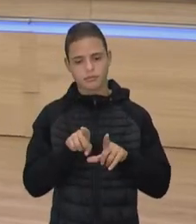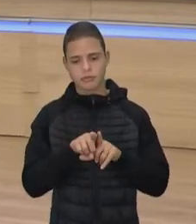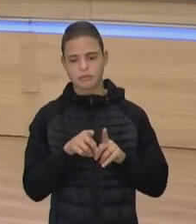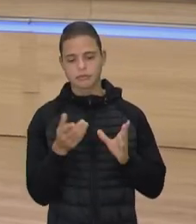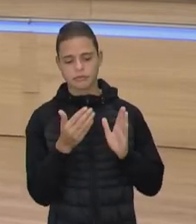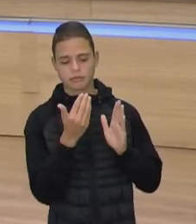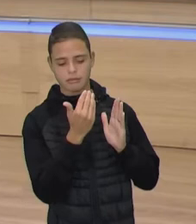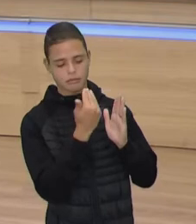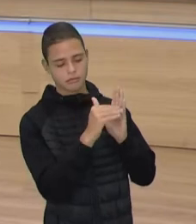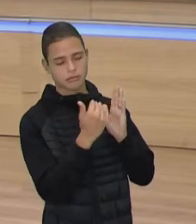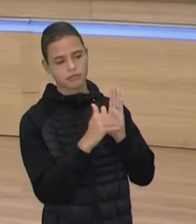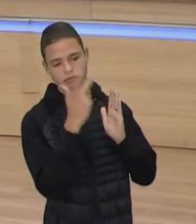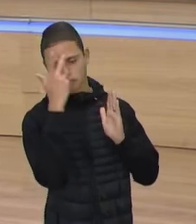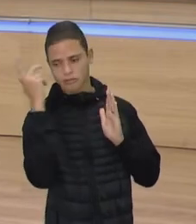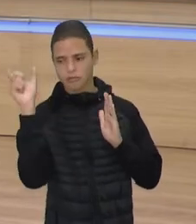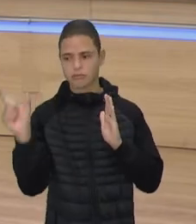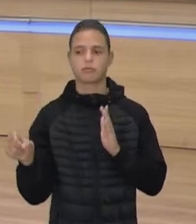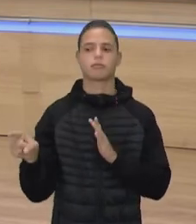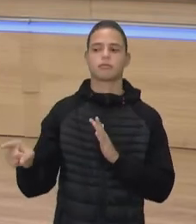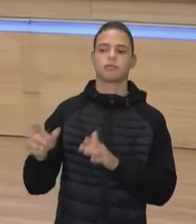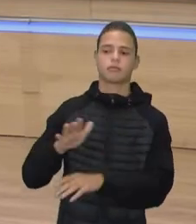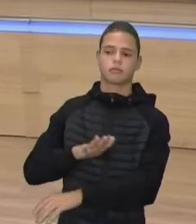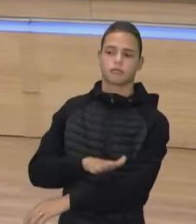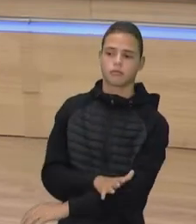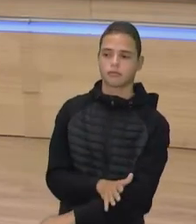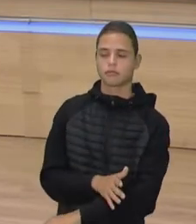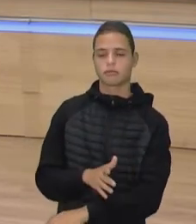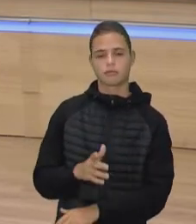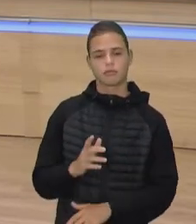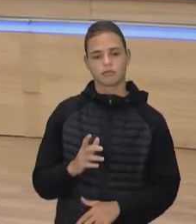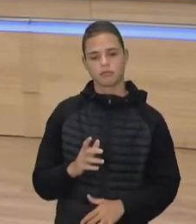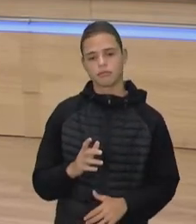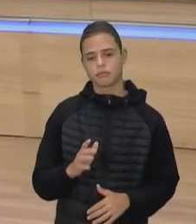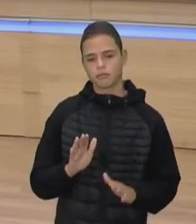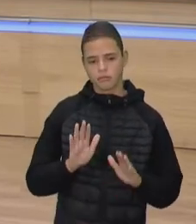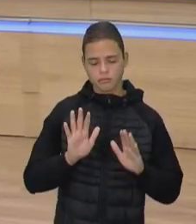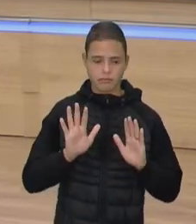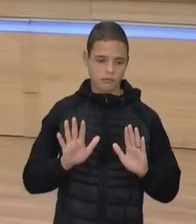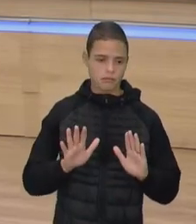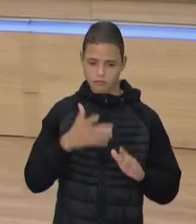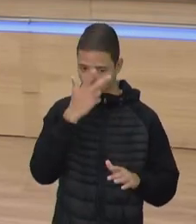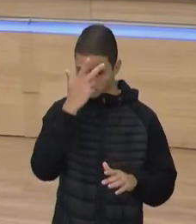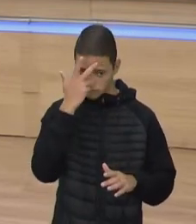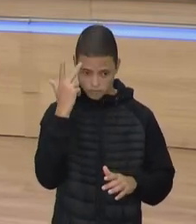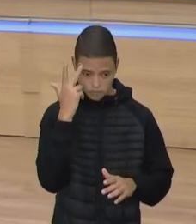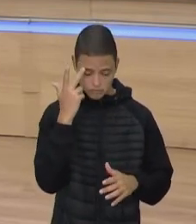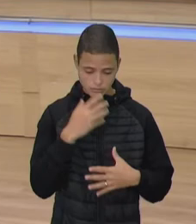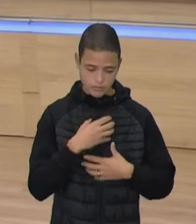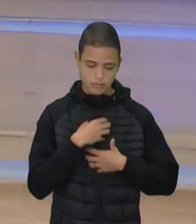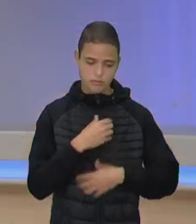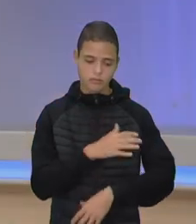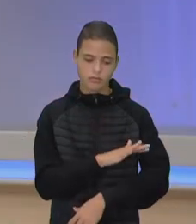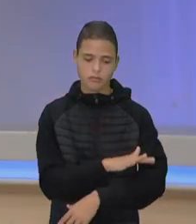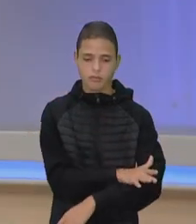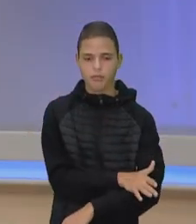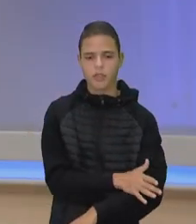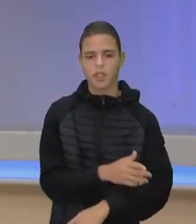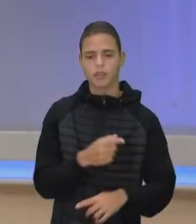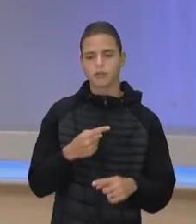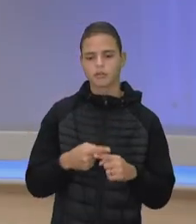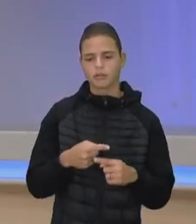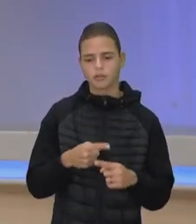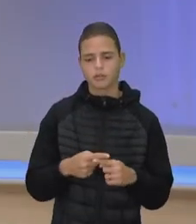as pessoas. Ah, essa pessoa é só racista e tudo mais. Mas as pessoas, elas se tornam racistas porque o racismo, ele está